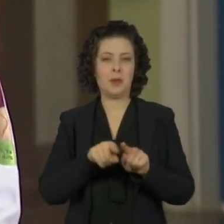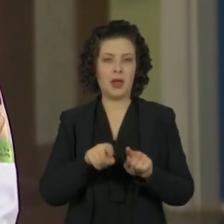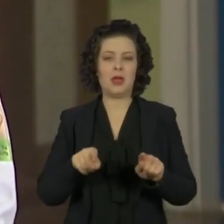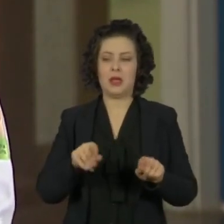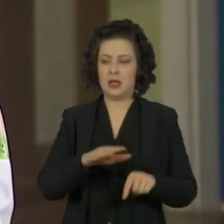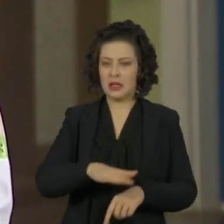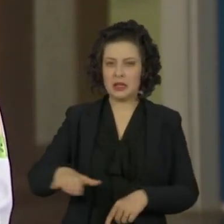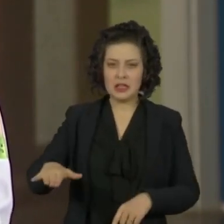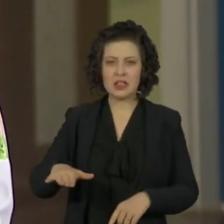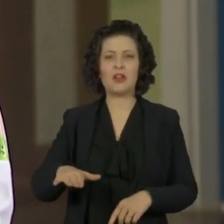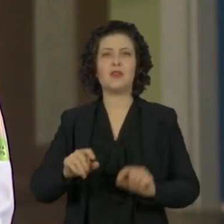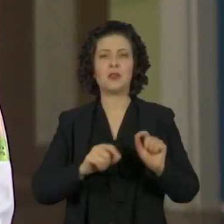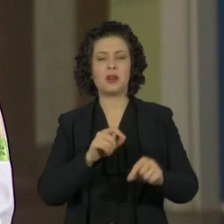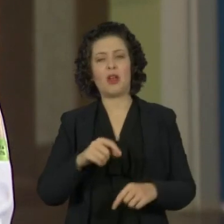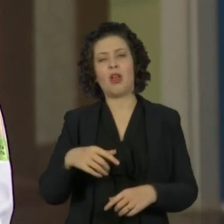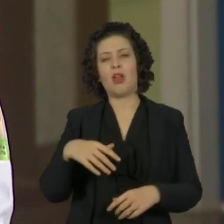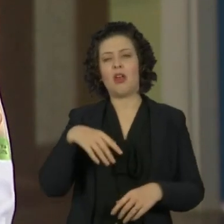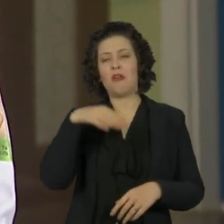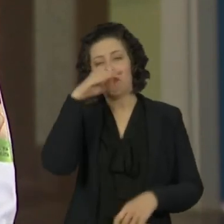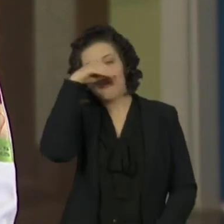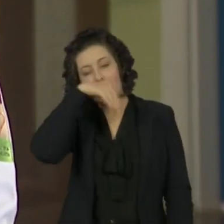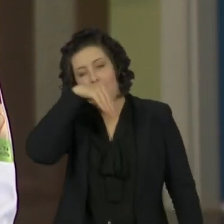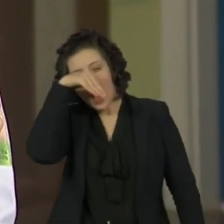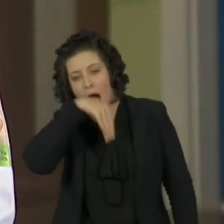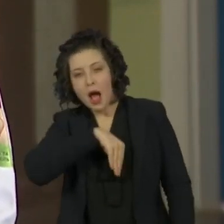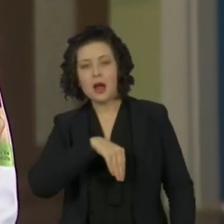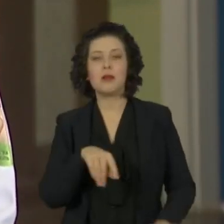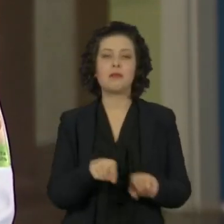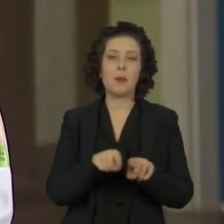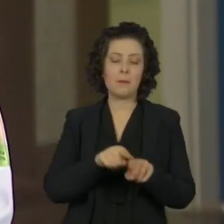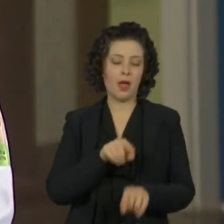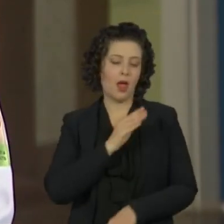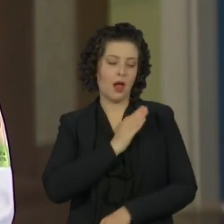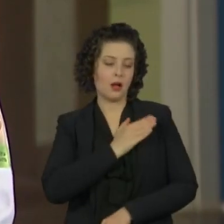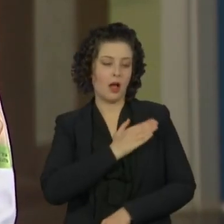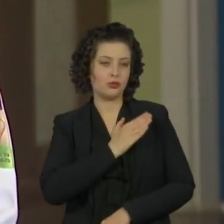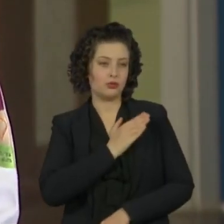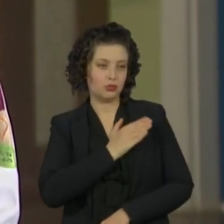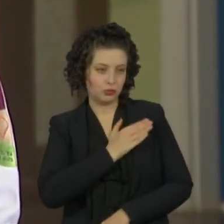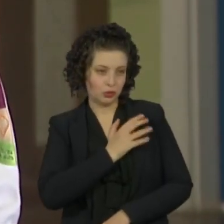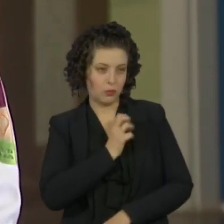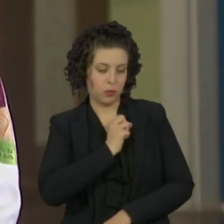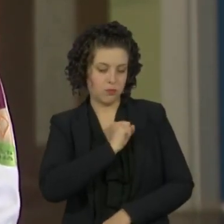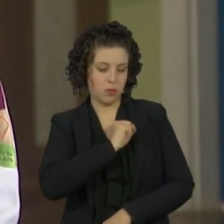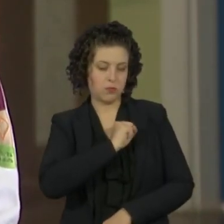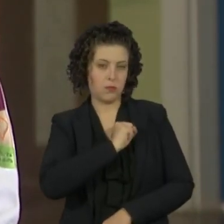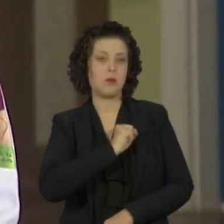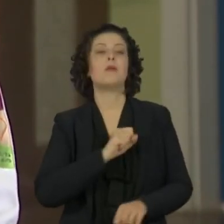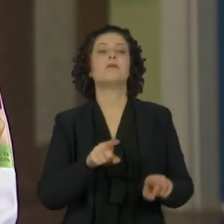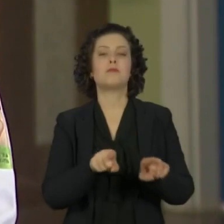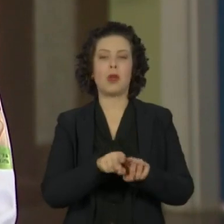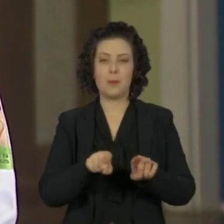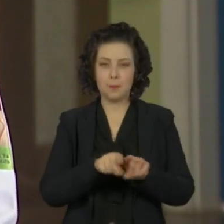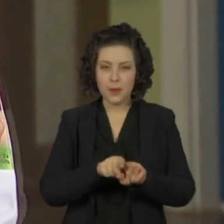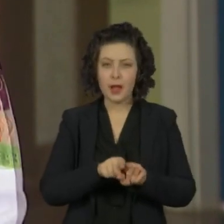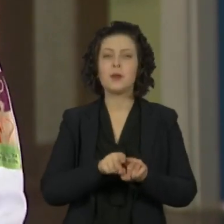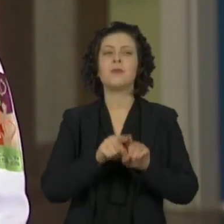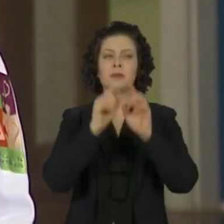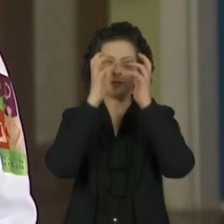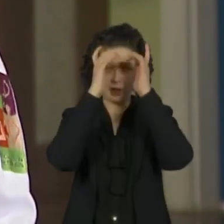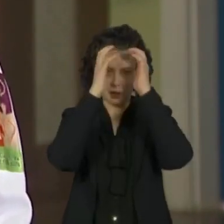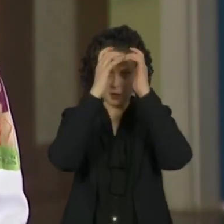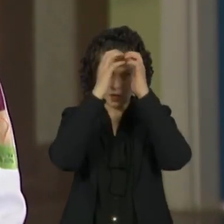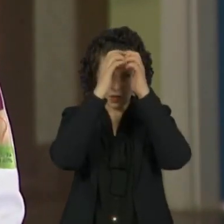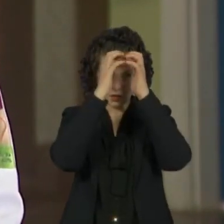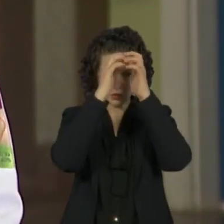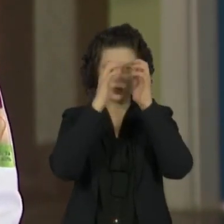aquela criança que fica muito molinha, sintomas cardíacos, sintomas neurológicos.